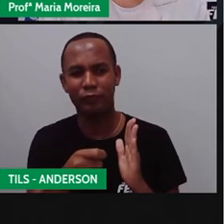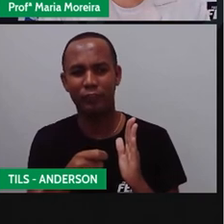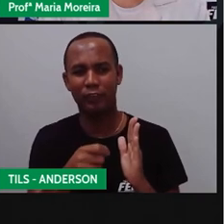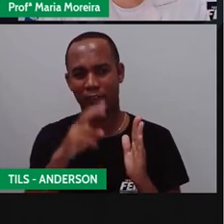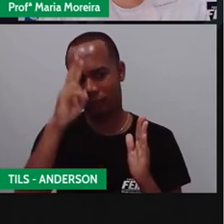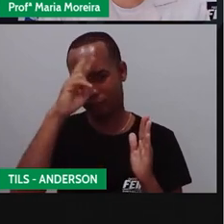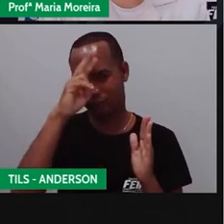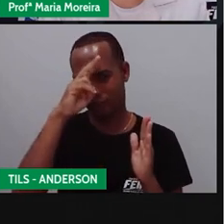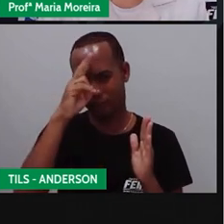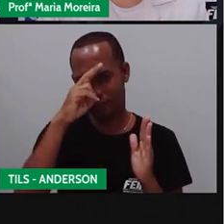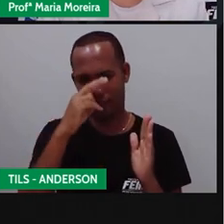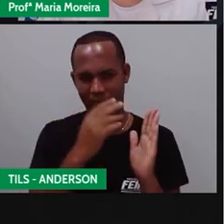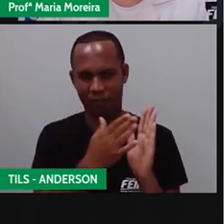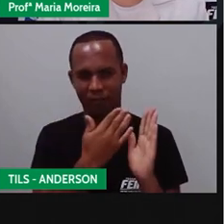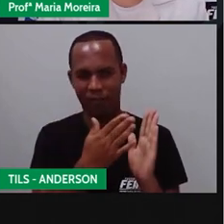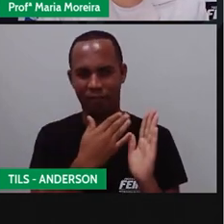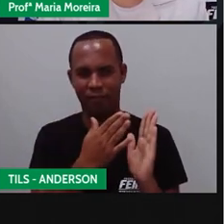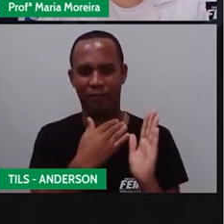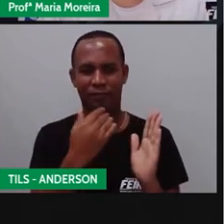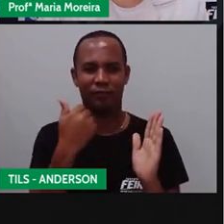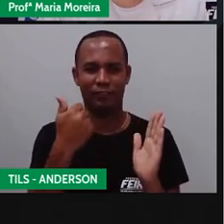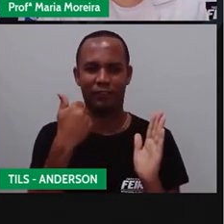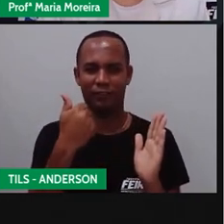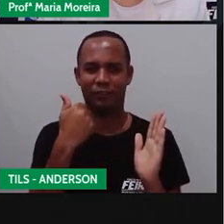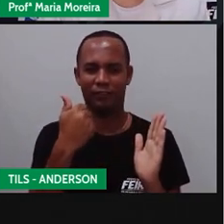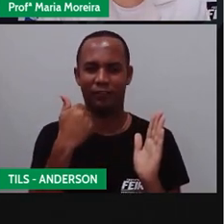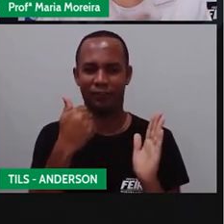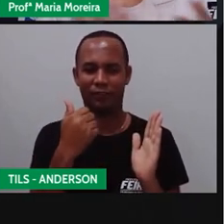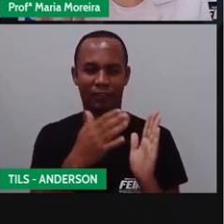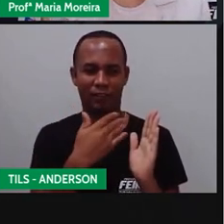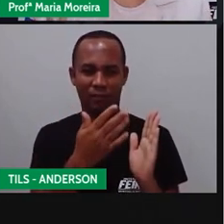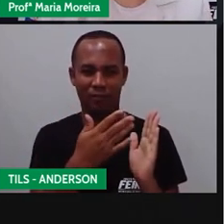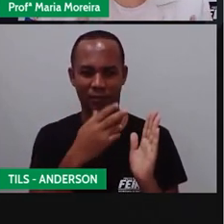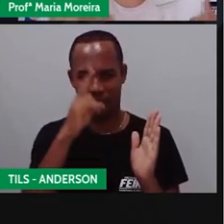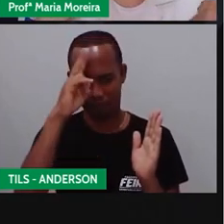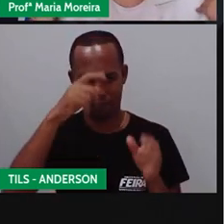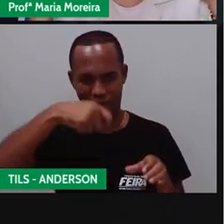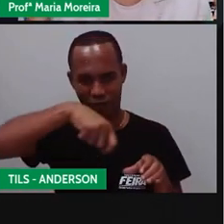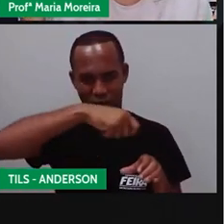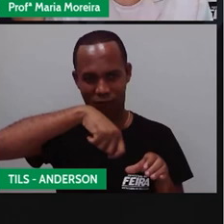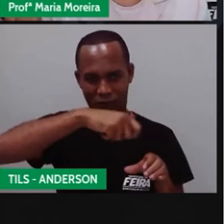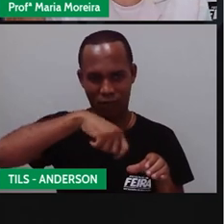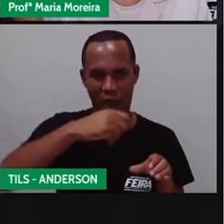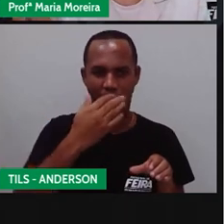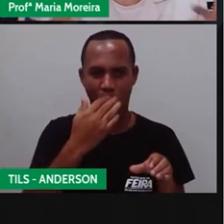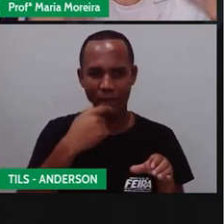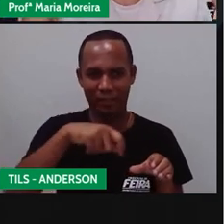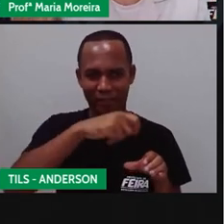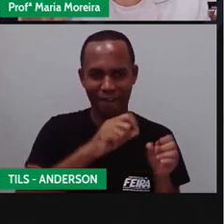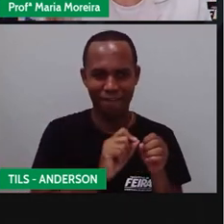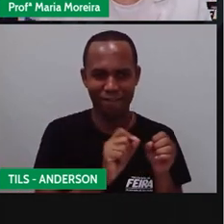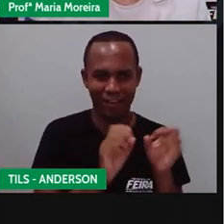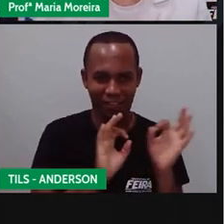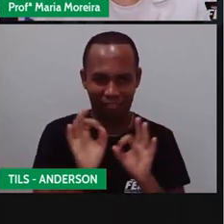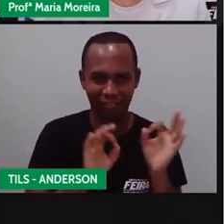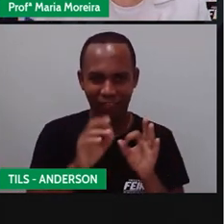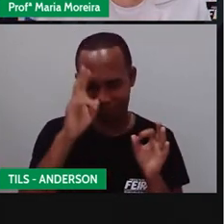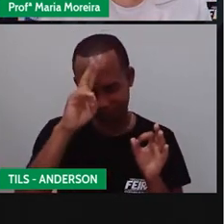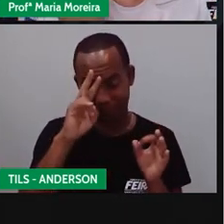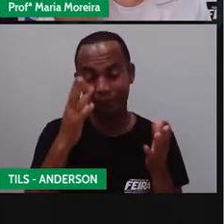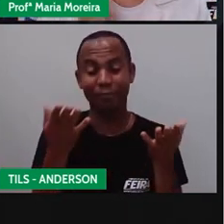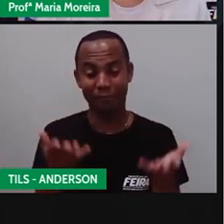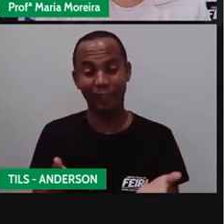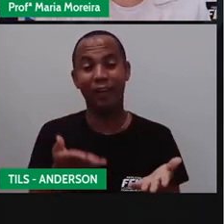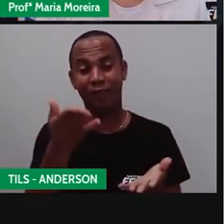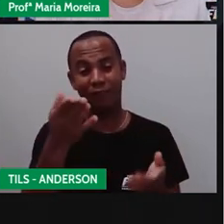Lembra do livro que a gente produziu? Lembra, Anderson, do livro? Que foi o livro de receita, que pode ter sido um livro de contos, de historinhas? Pois é,